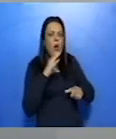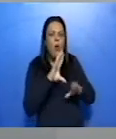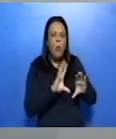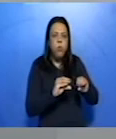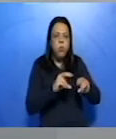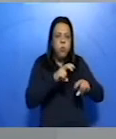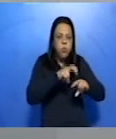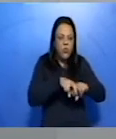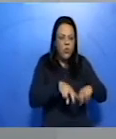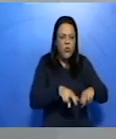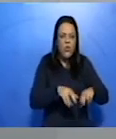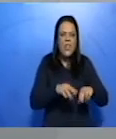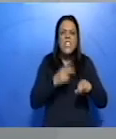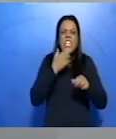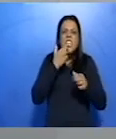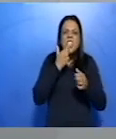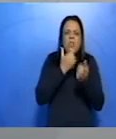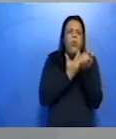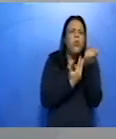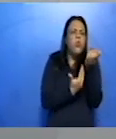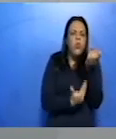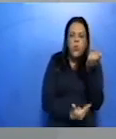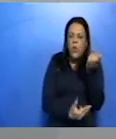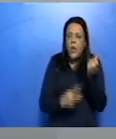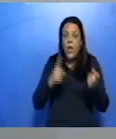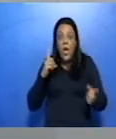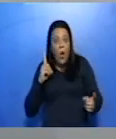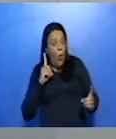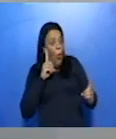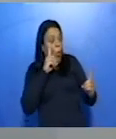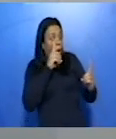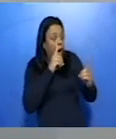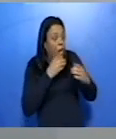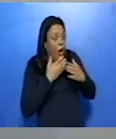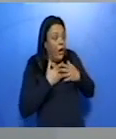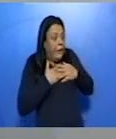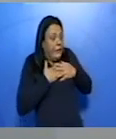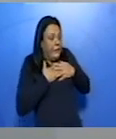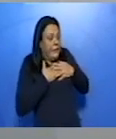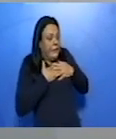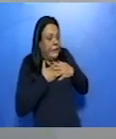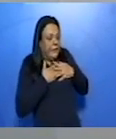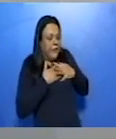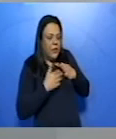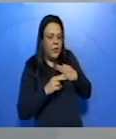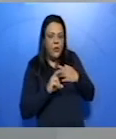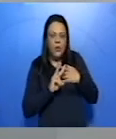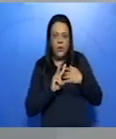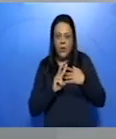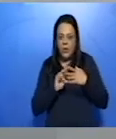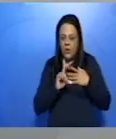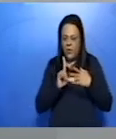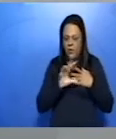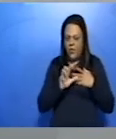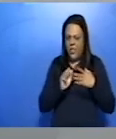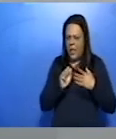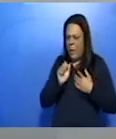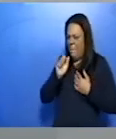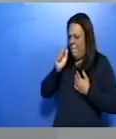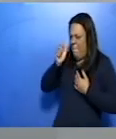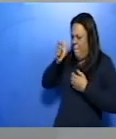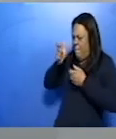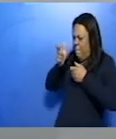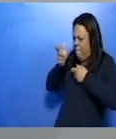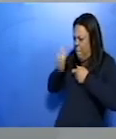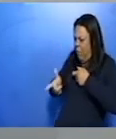surpreendente, esse final, esse desfecho surpreendente. Vilela queima ali dois tiros